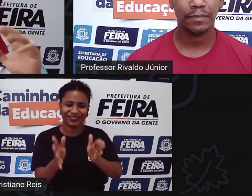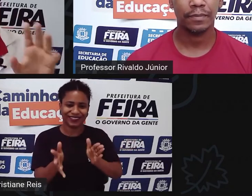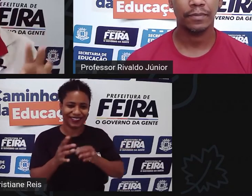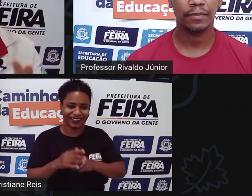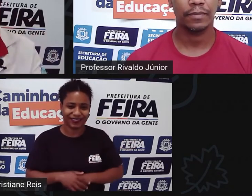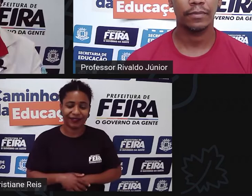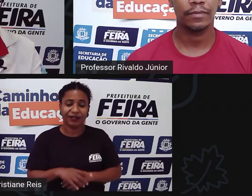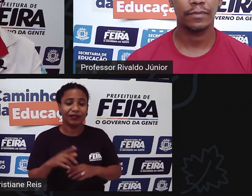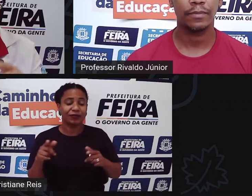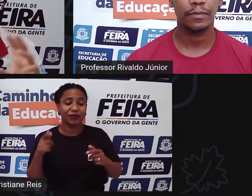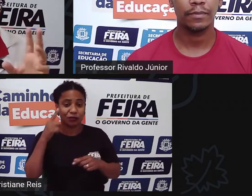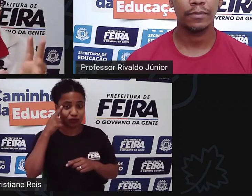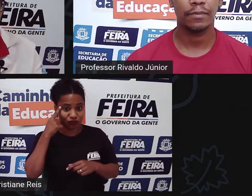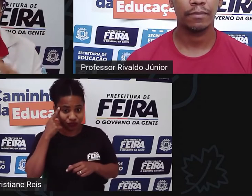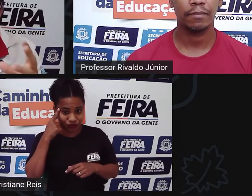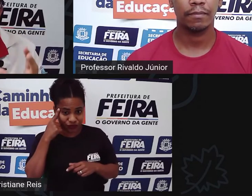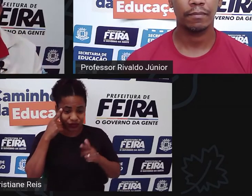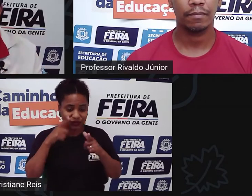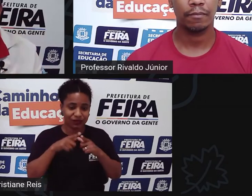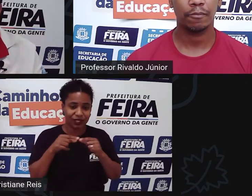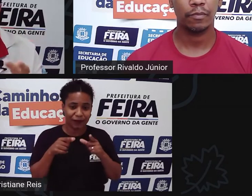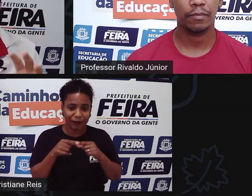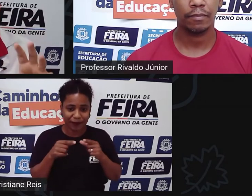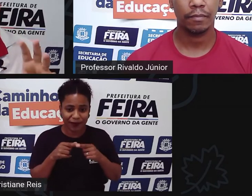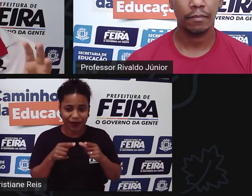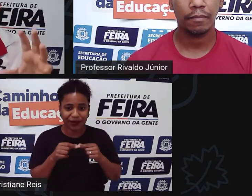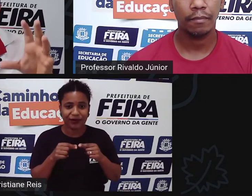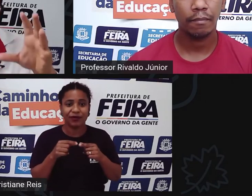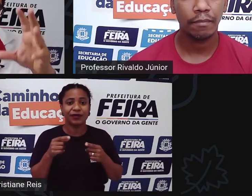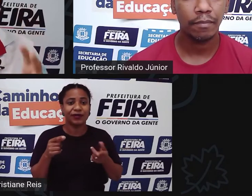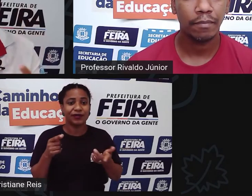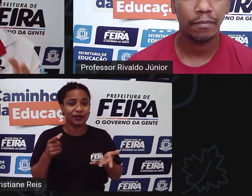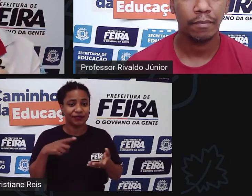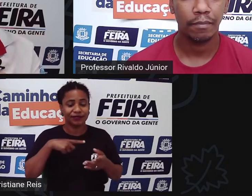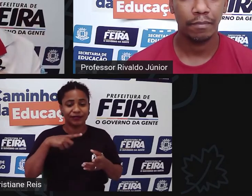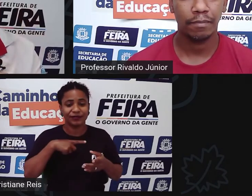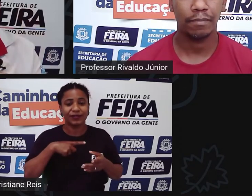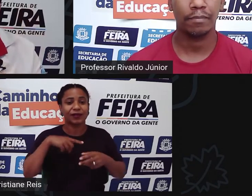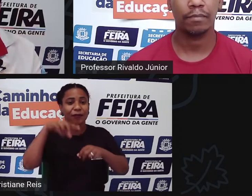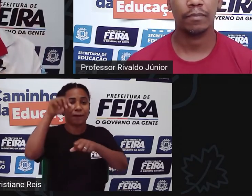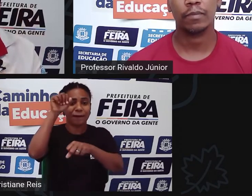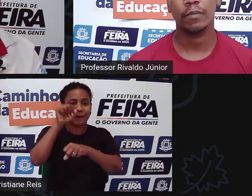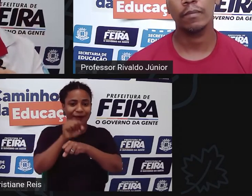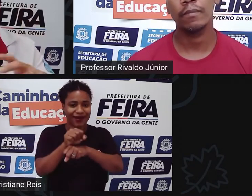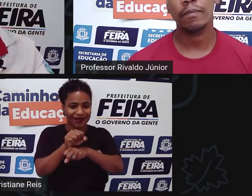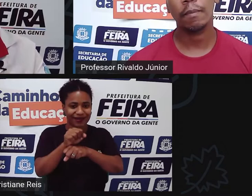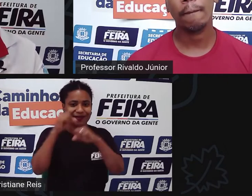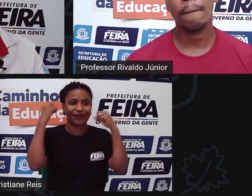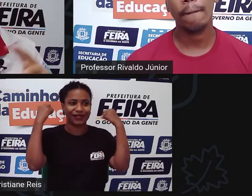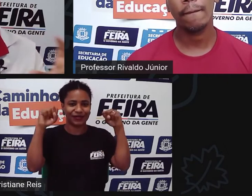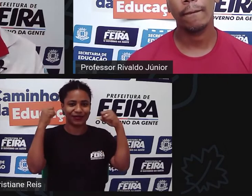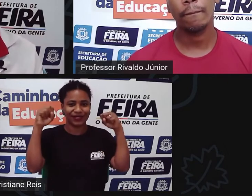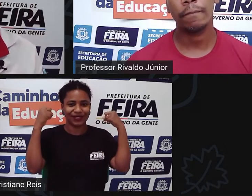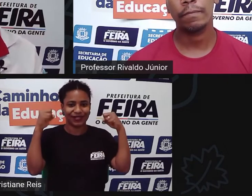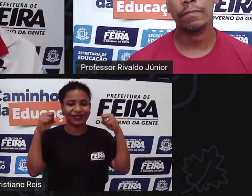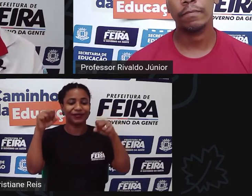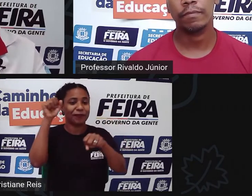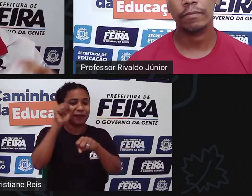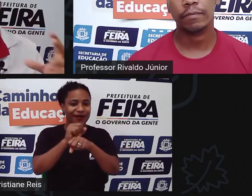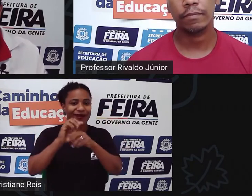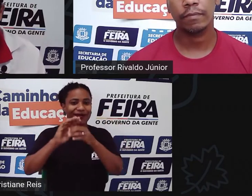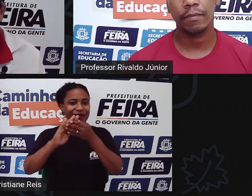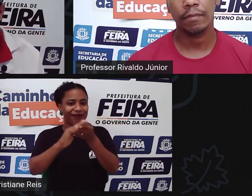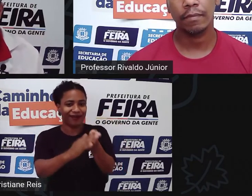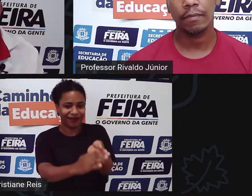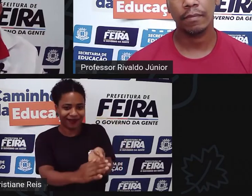Japão por exemplo em outros países que elas tem uma pausa para exercício uma pausa para alongamentos uma